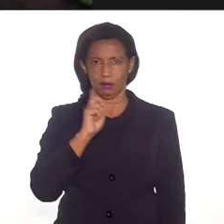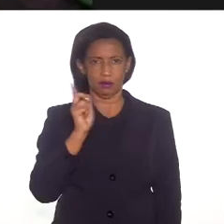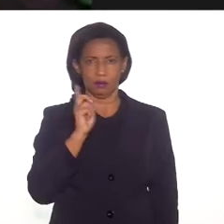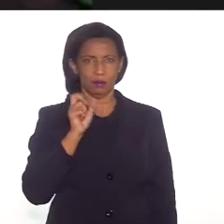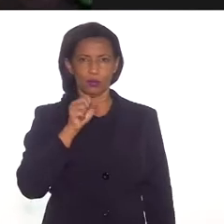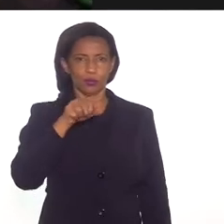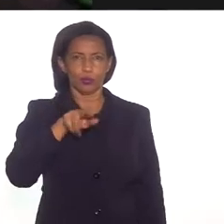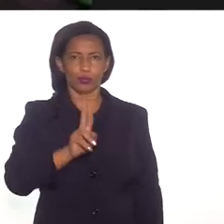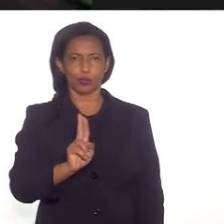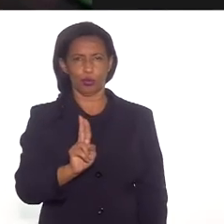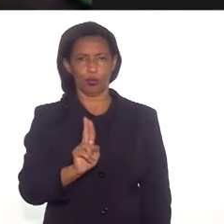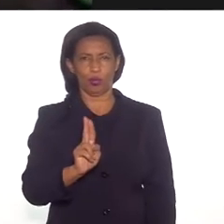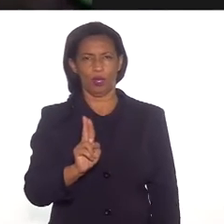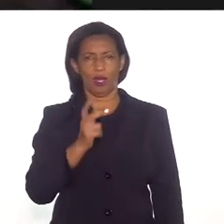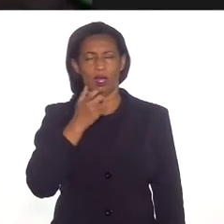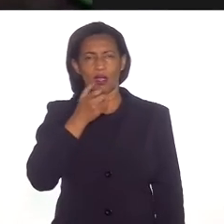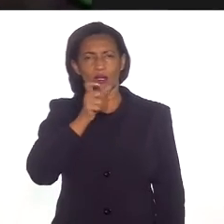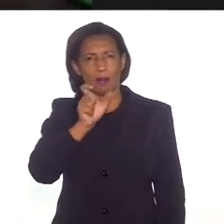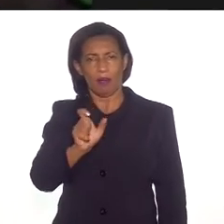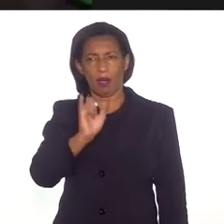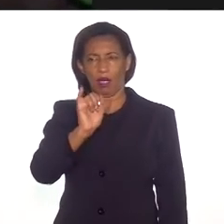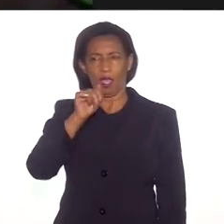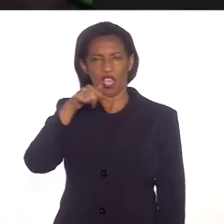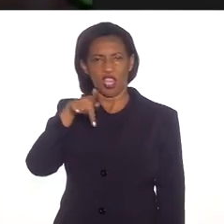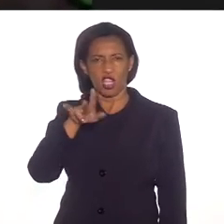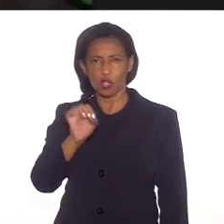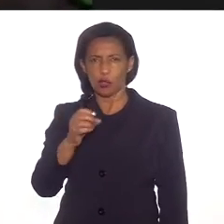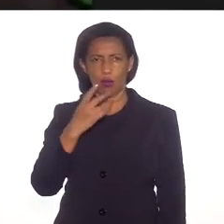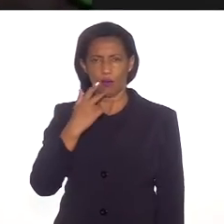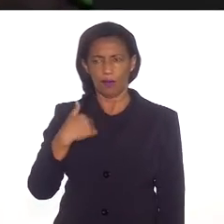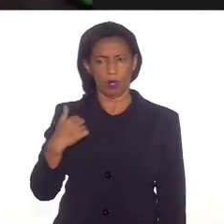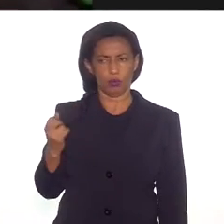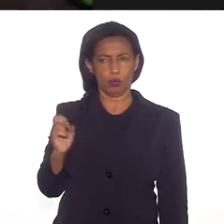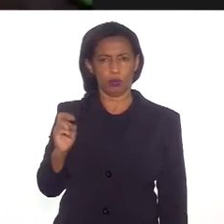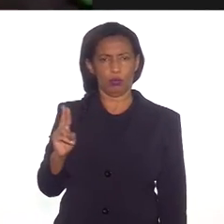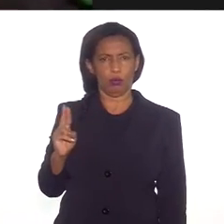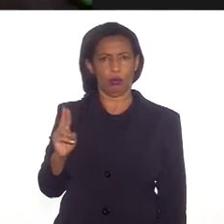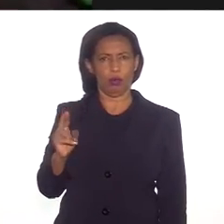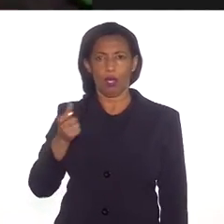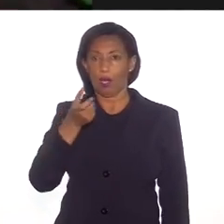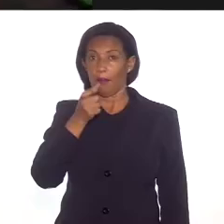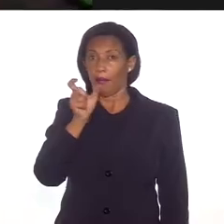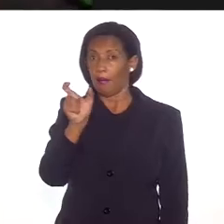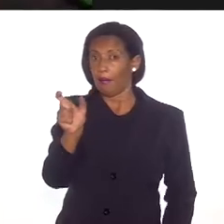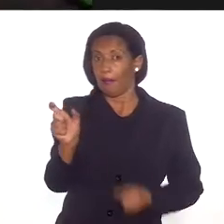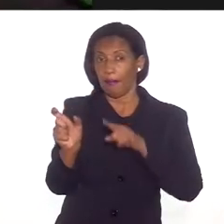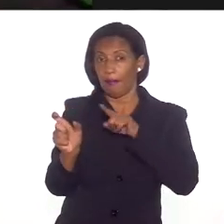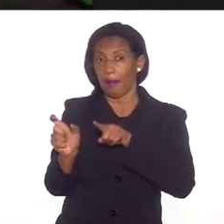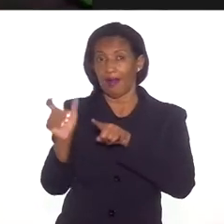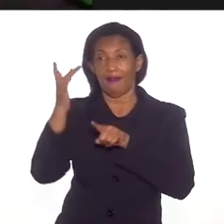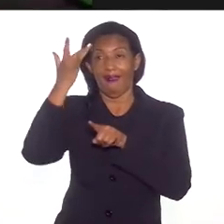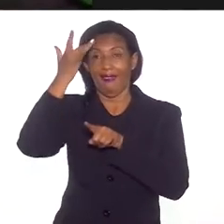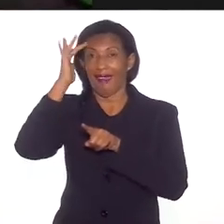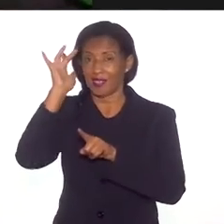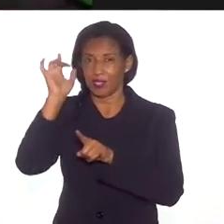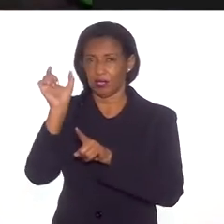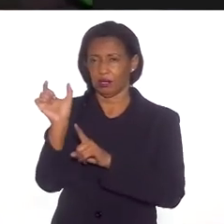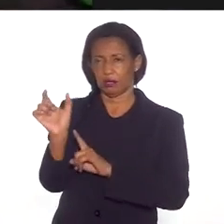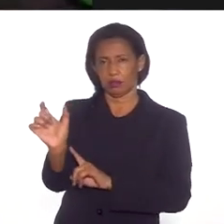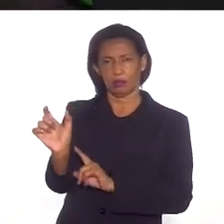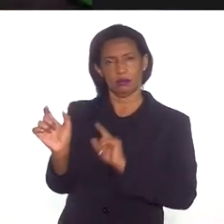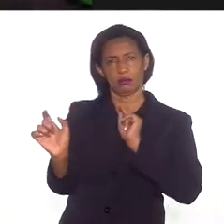eu não sou. Porque essa palavra índio não diz quem eu sou. É uma palavra que diz o que as pessoas acham que eu sou.